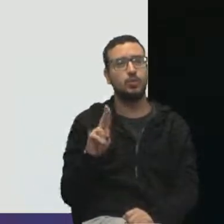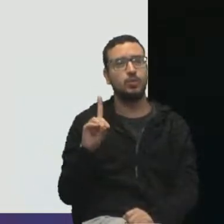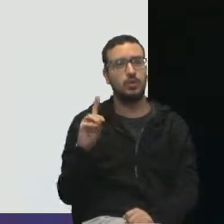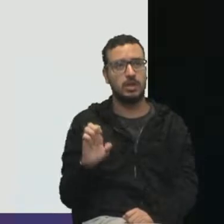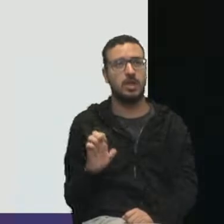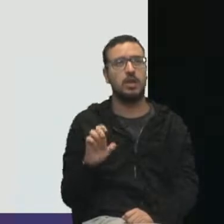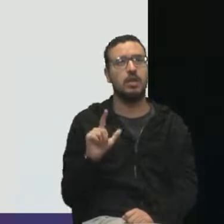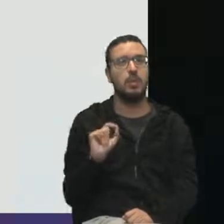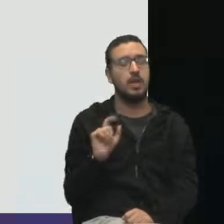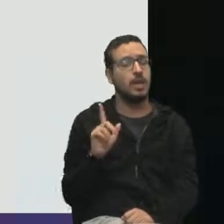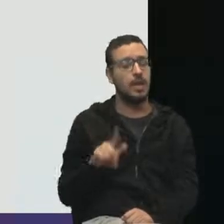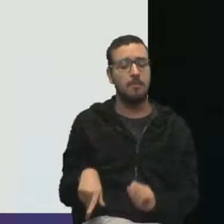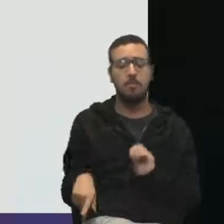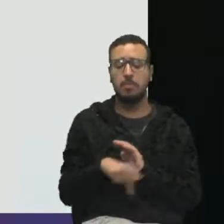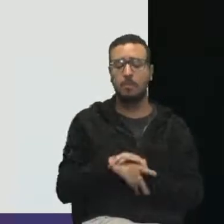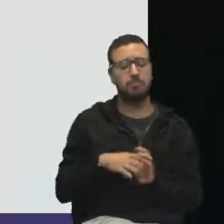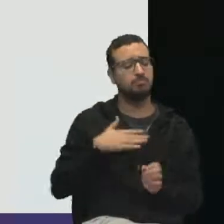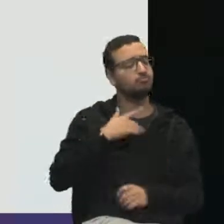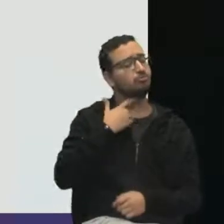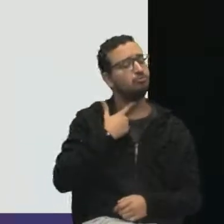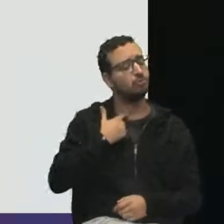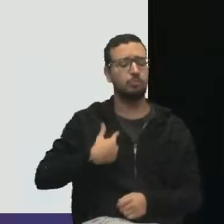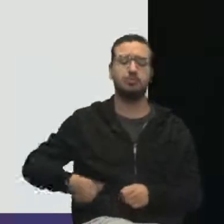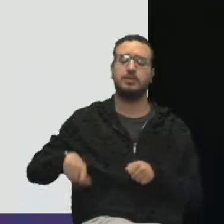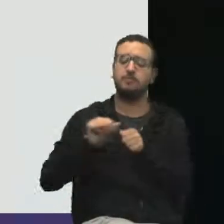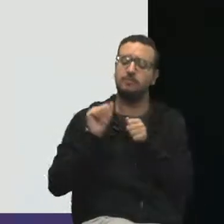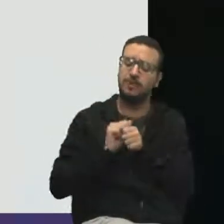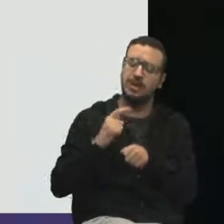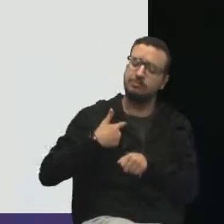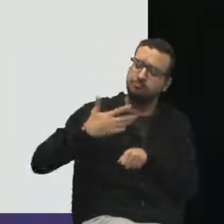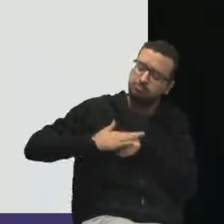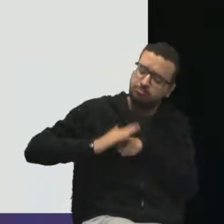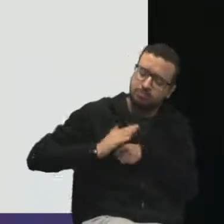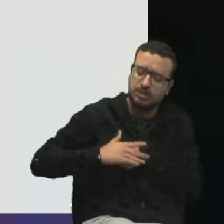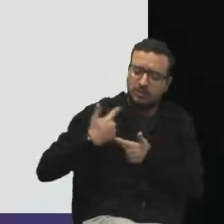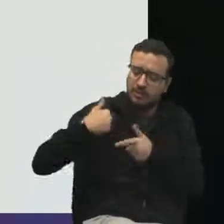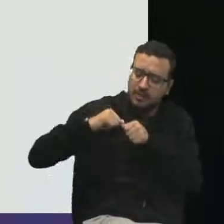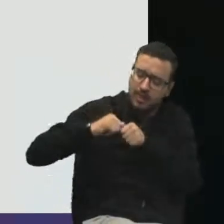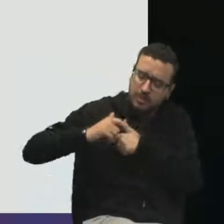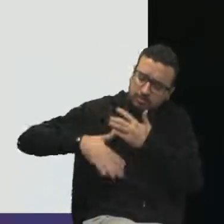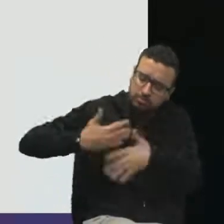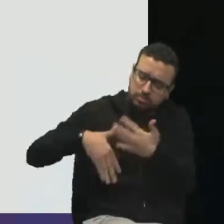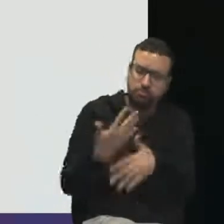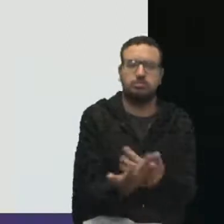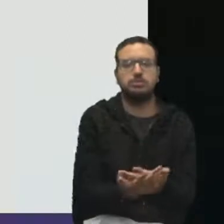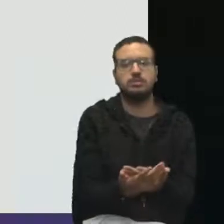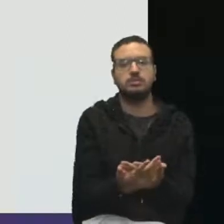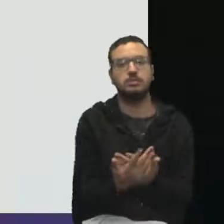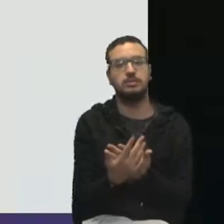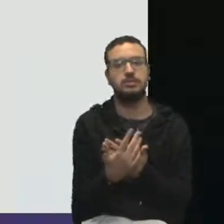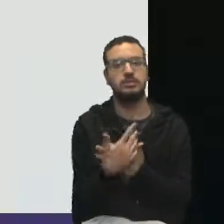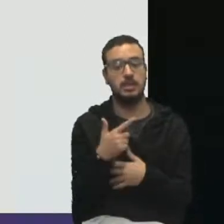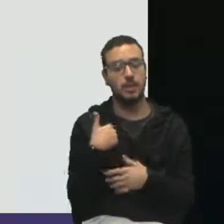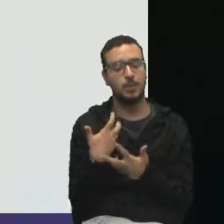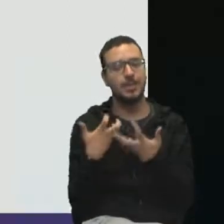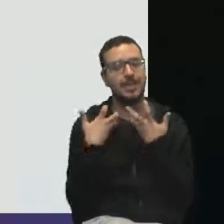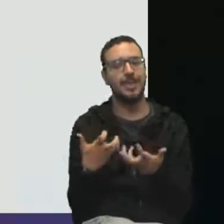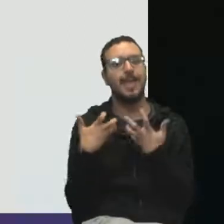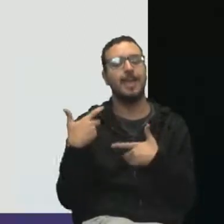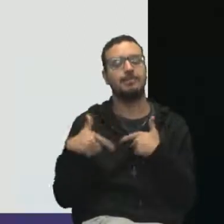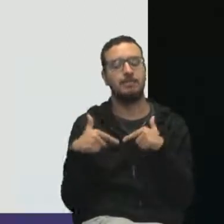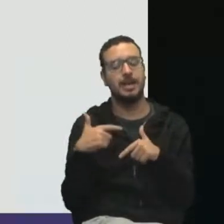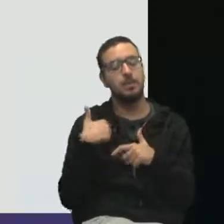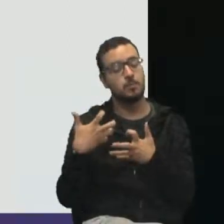a sua proatividade. É aquilo que faz quando você quer trabalhar, quer